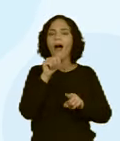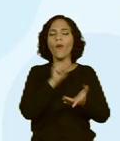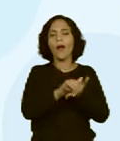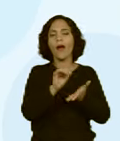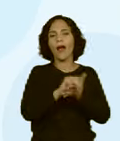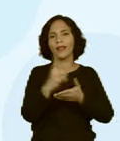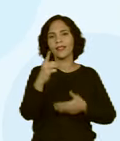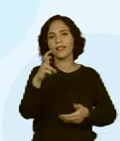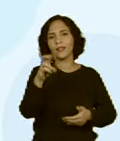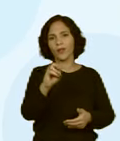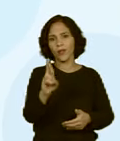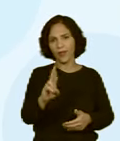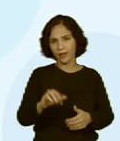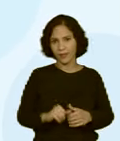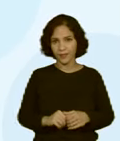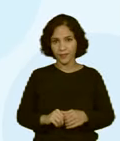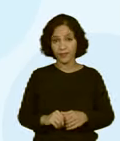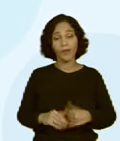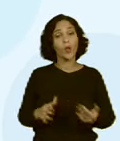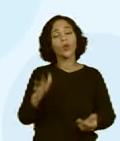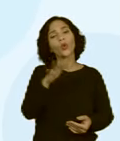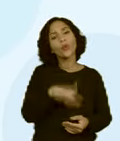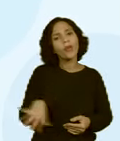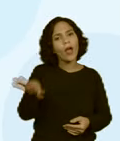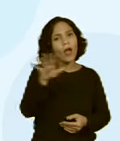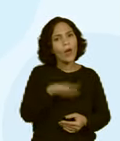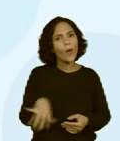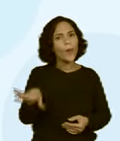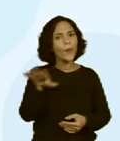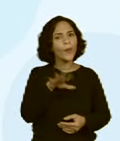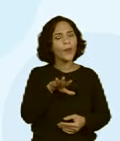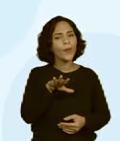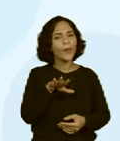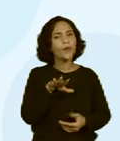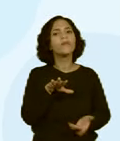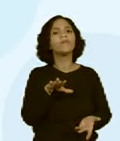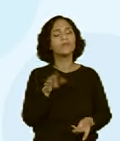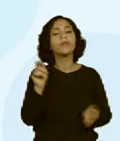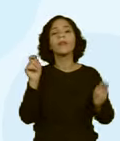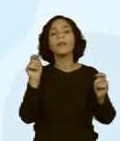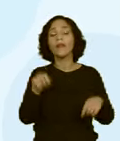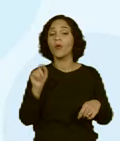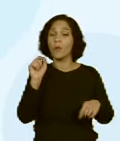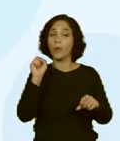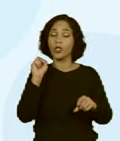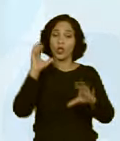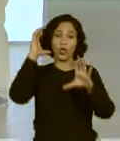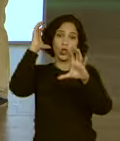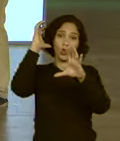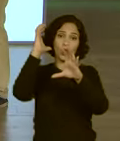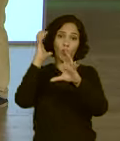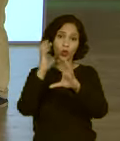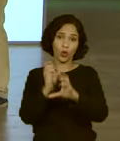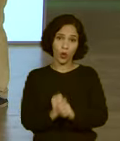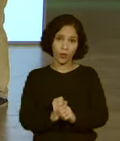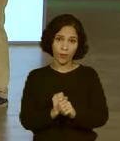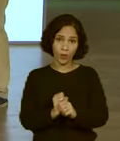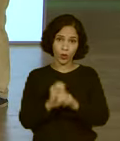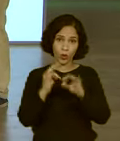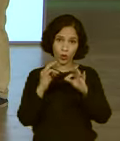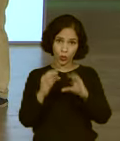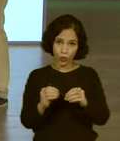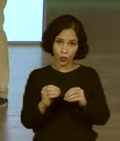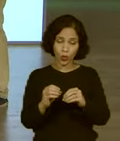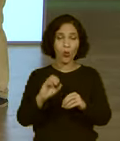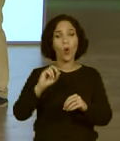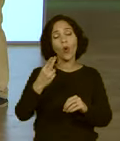água. Tá? E no total, a gente pode ou somar tudo que está aqui, ou fazer